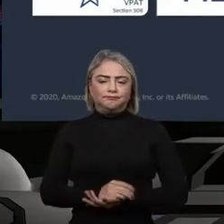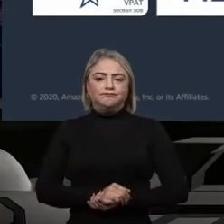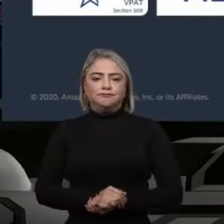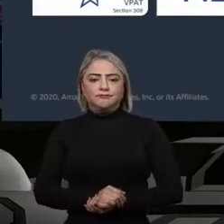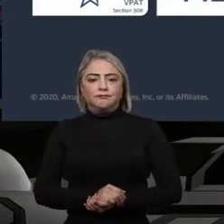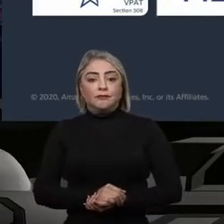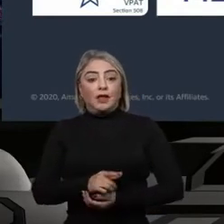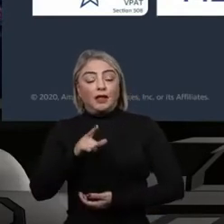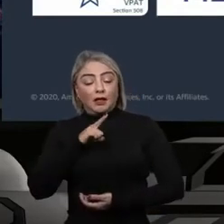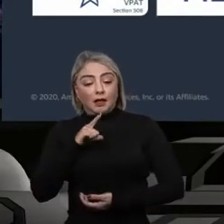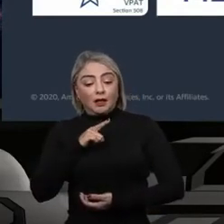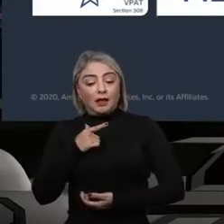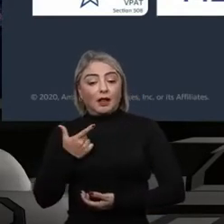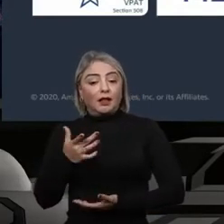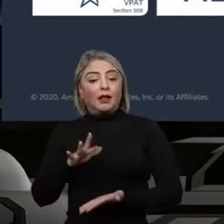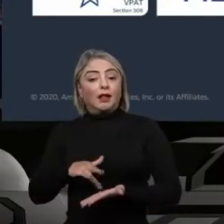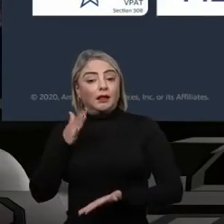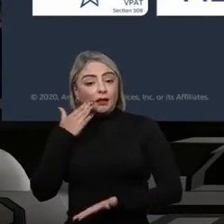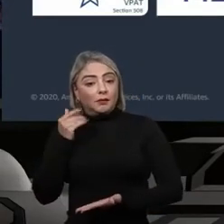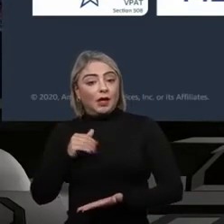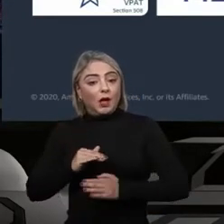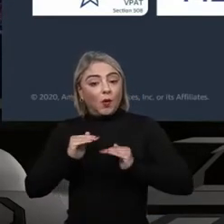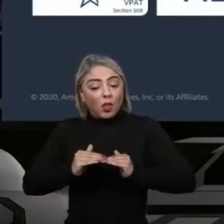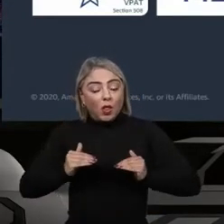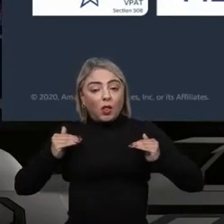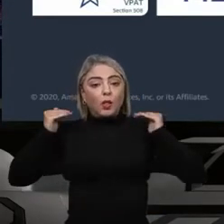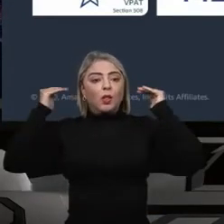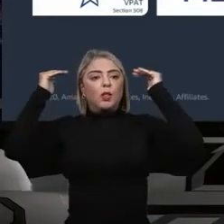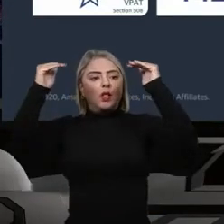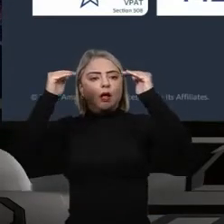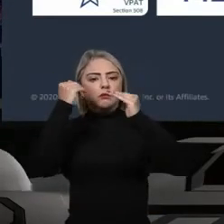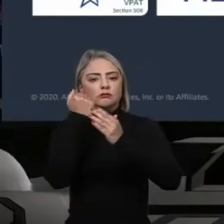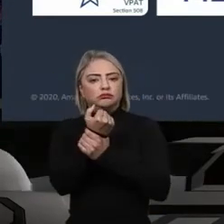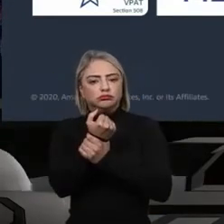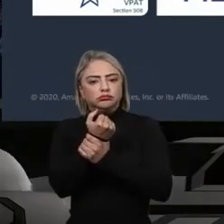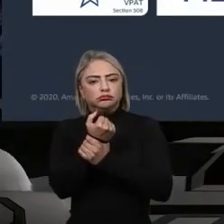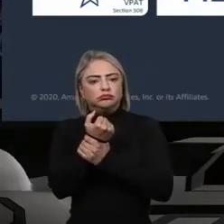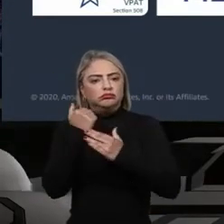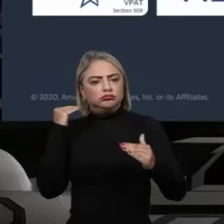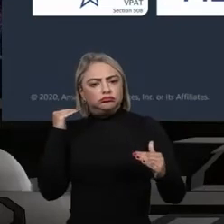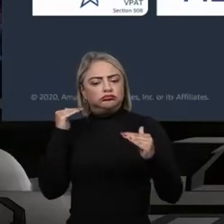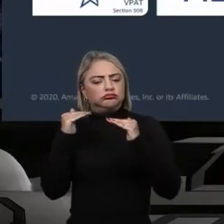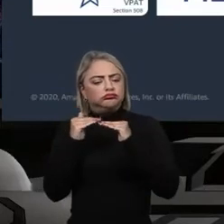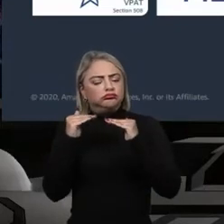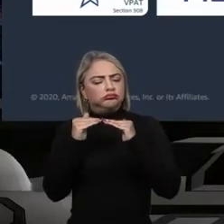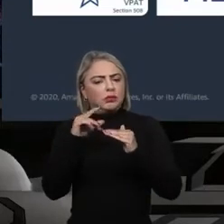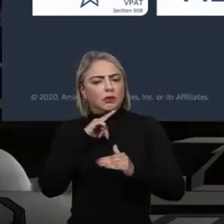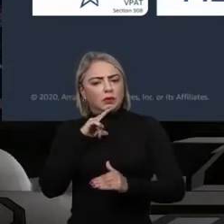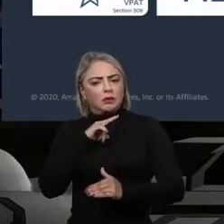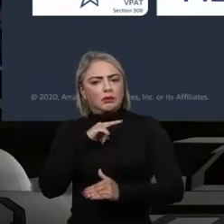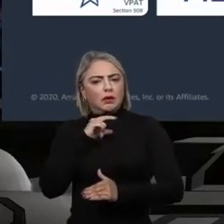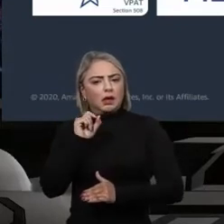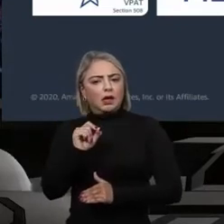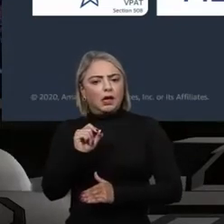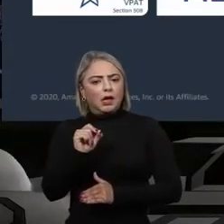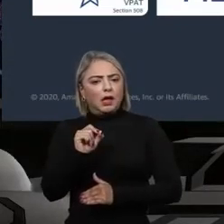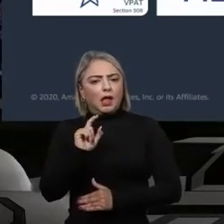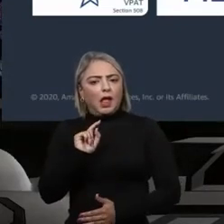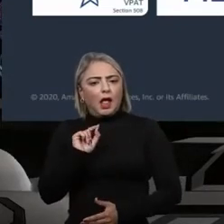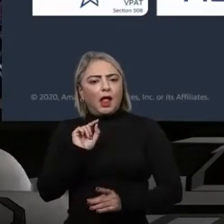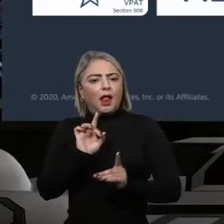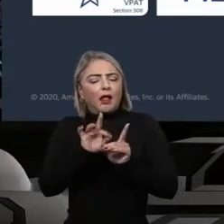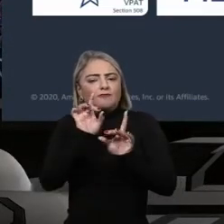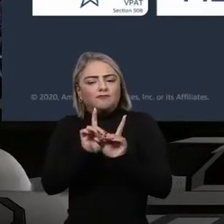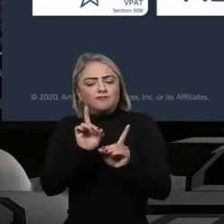está sendo considerado o mais alto nível de segurança e conformidade. E você tem isso a um clique de distância.